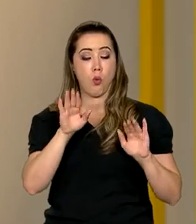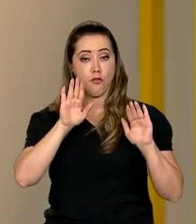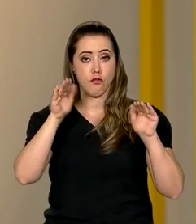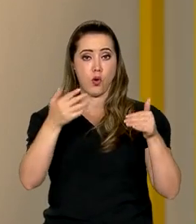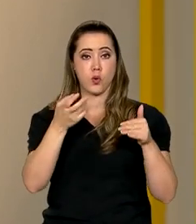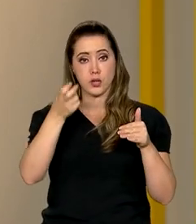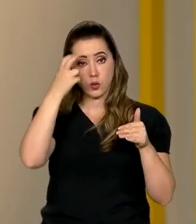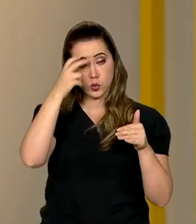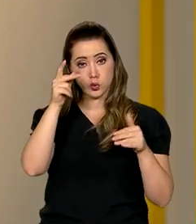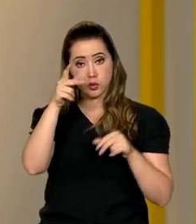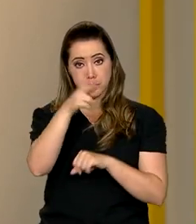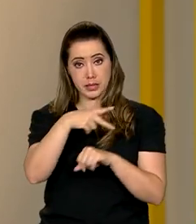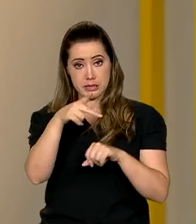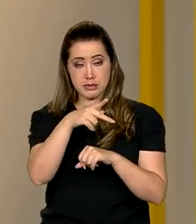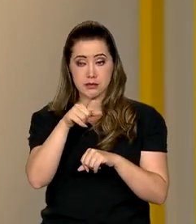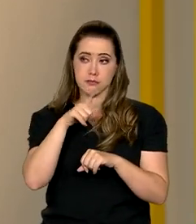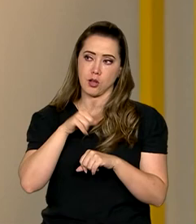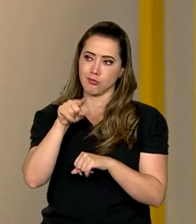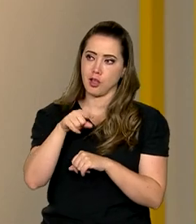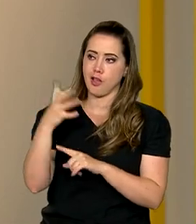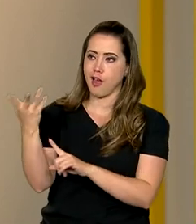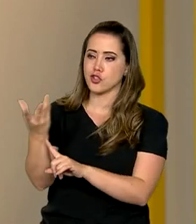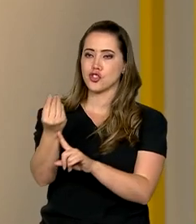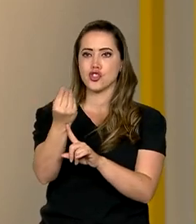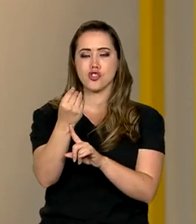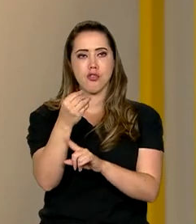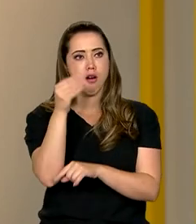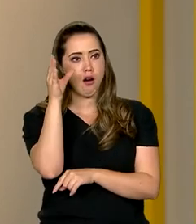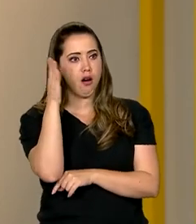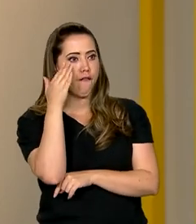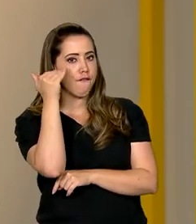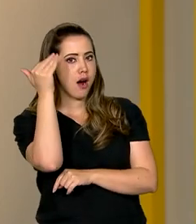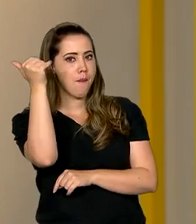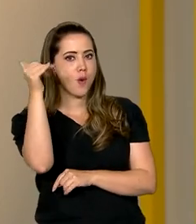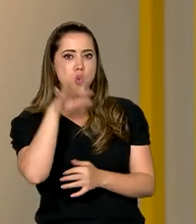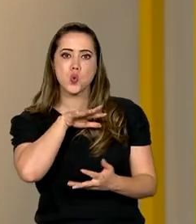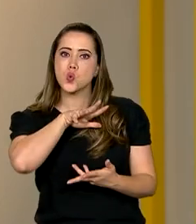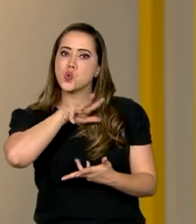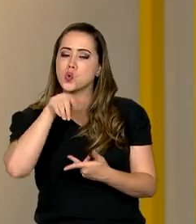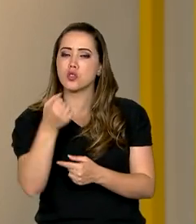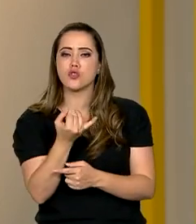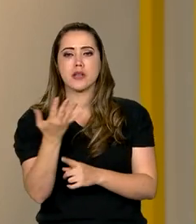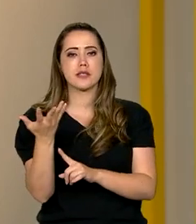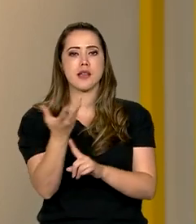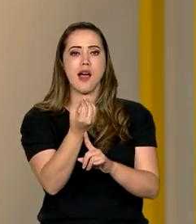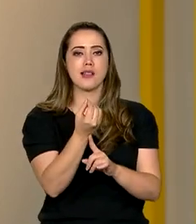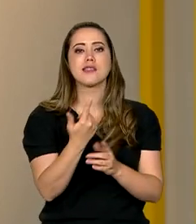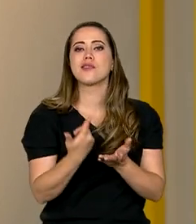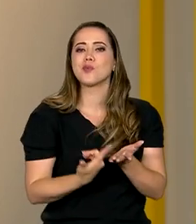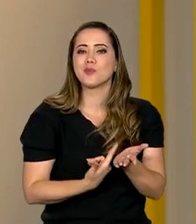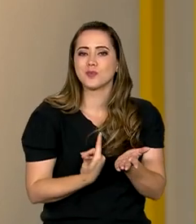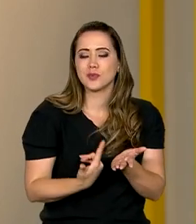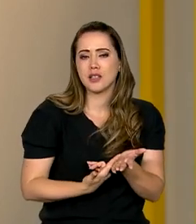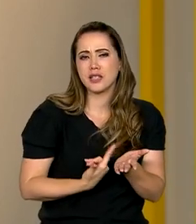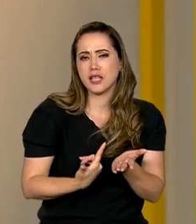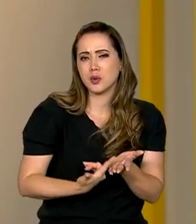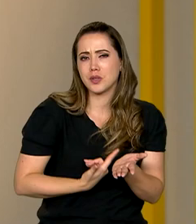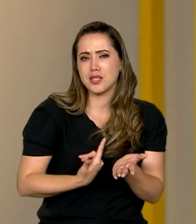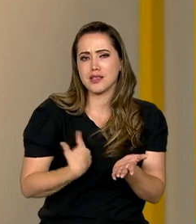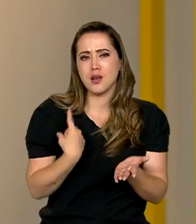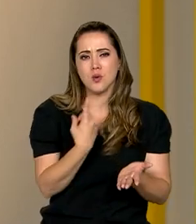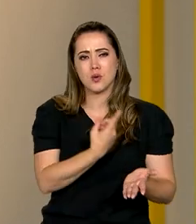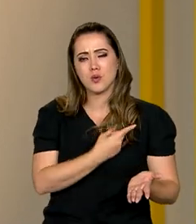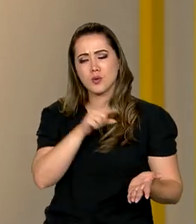aí, a cultura, o país tem artistas conhecidos mundialmente em várias formas de arte. A literatura é uma delas, mas é